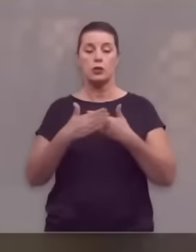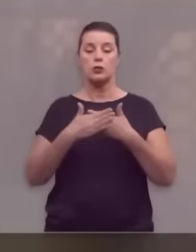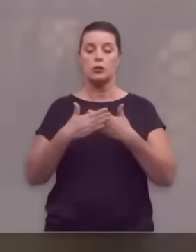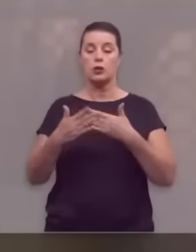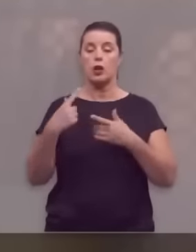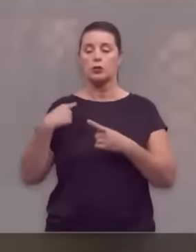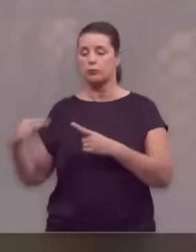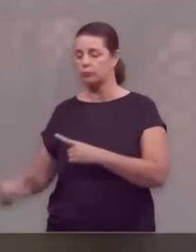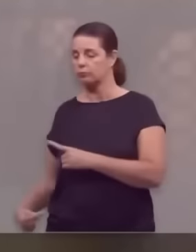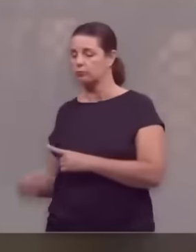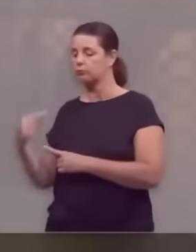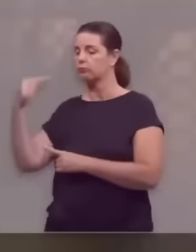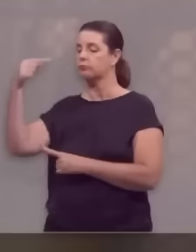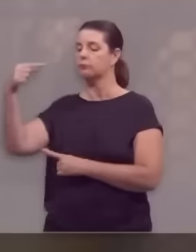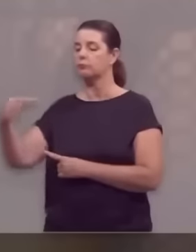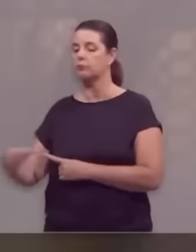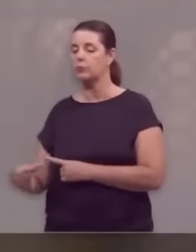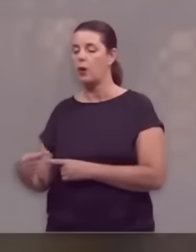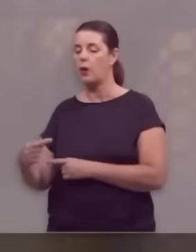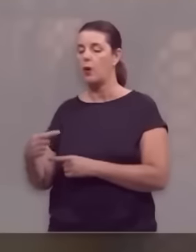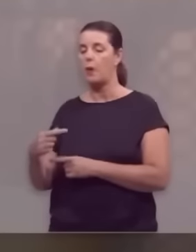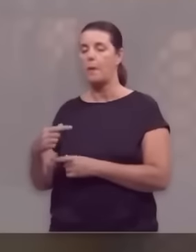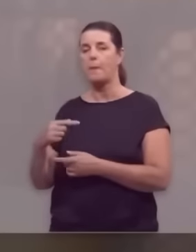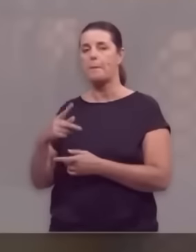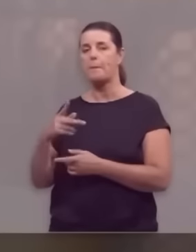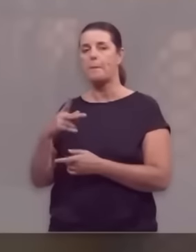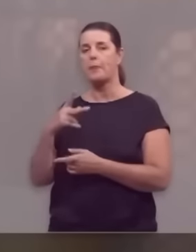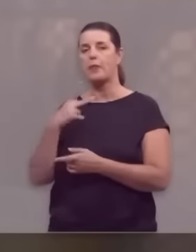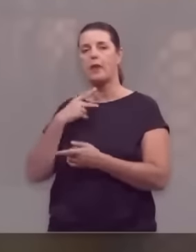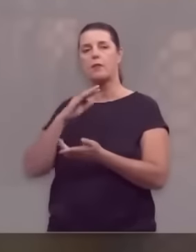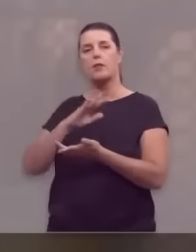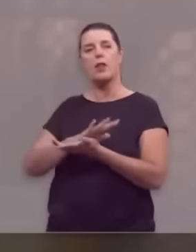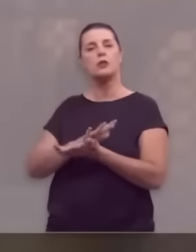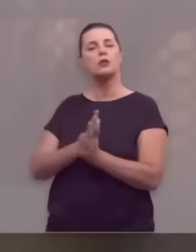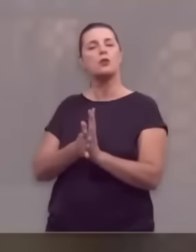cajado o mais poderoso império do mundo.